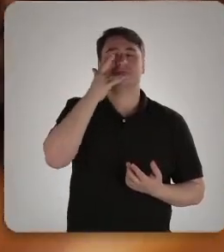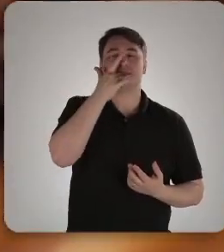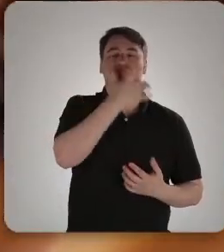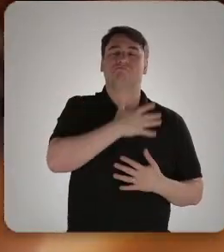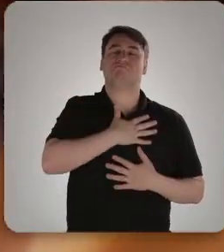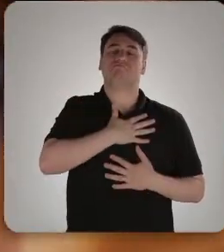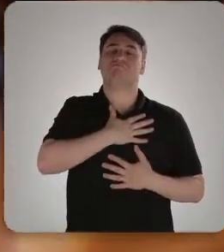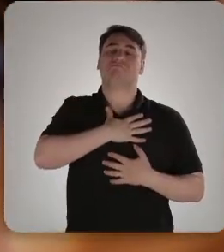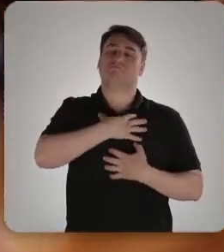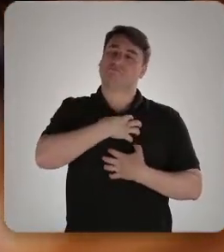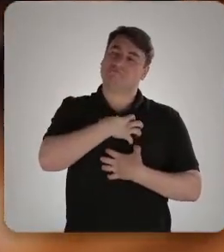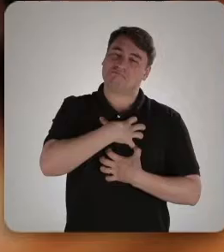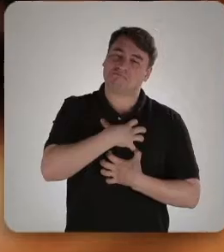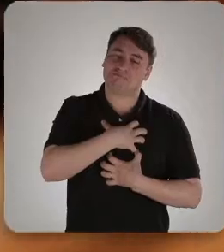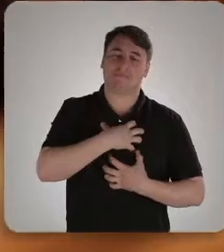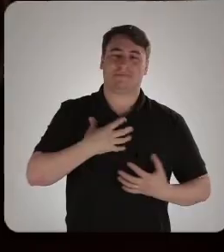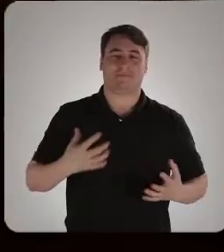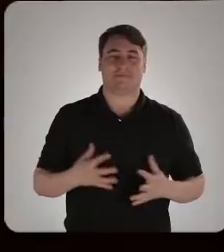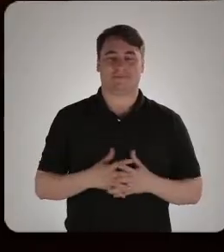alma.